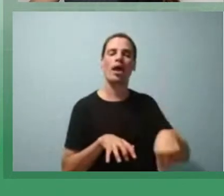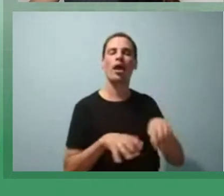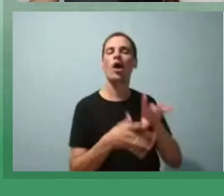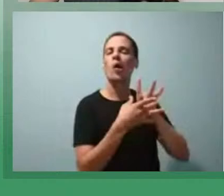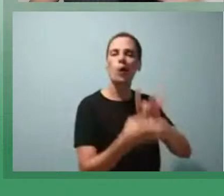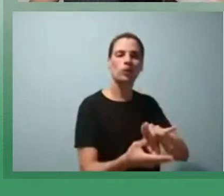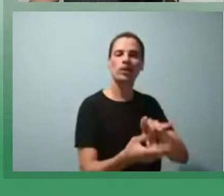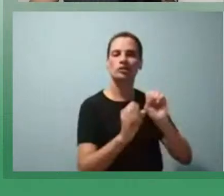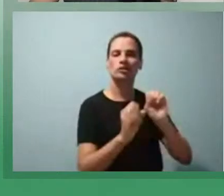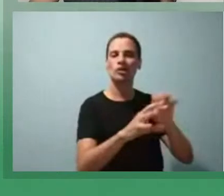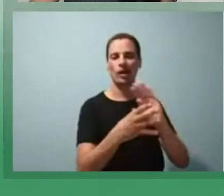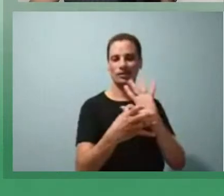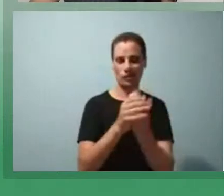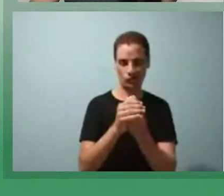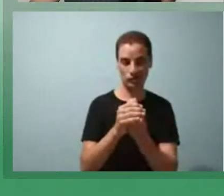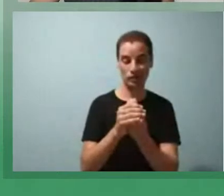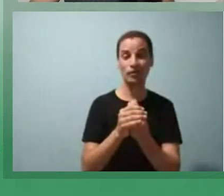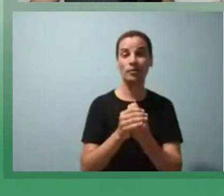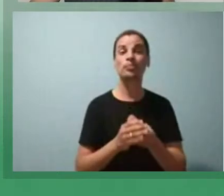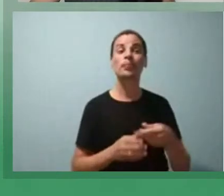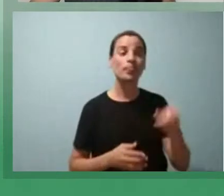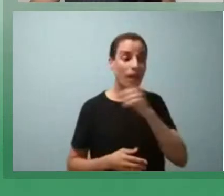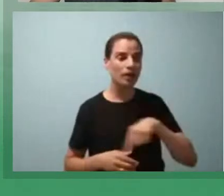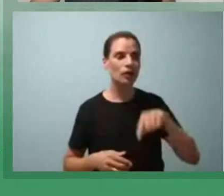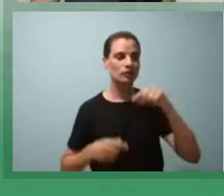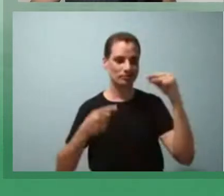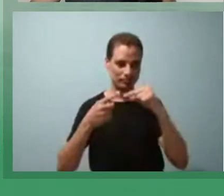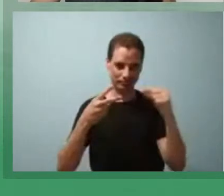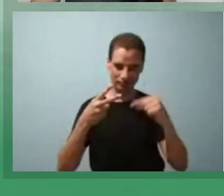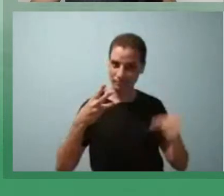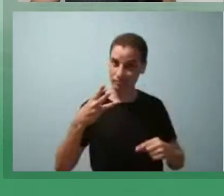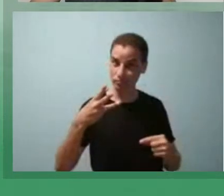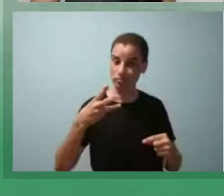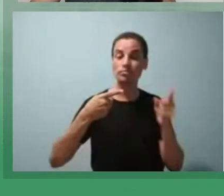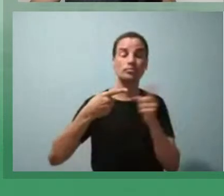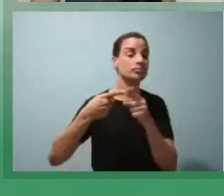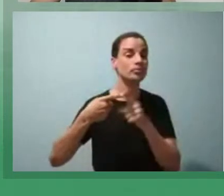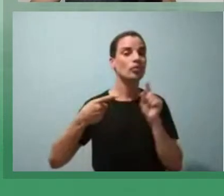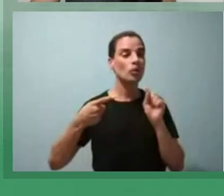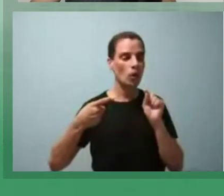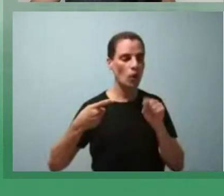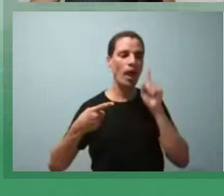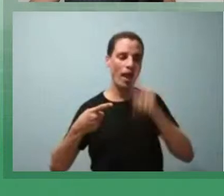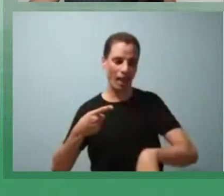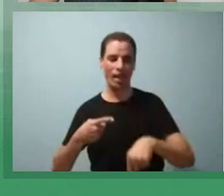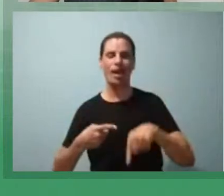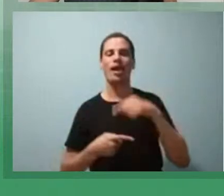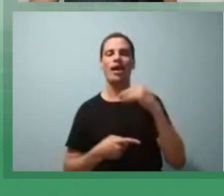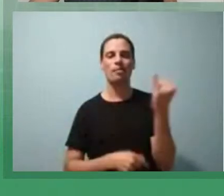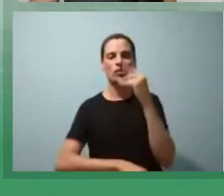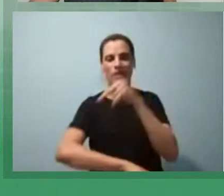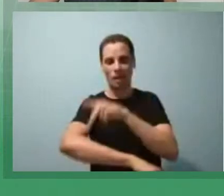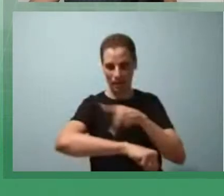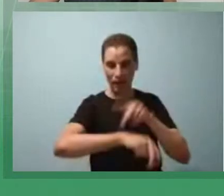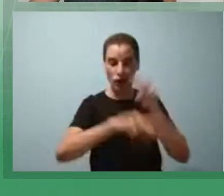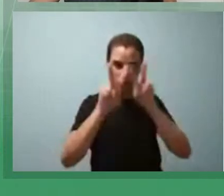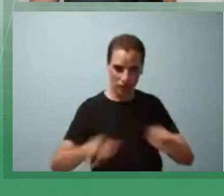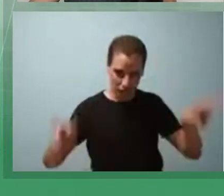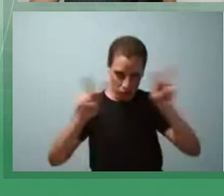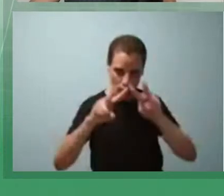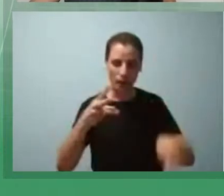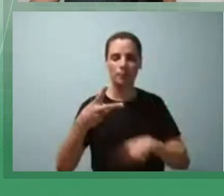Para isso, nós vamos pontuar a importância da pedagogia visual na educação de estudos, verificar a